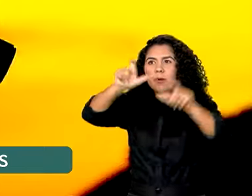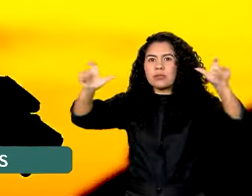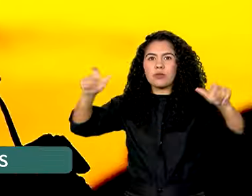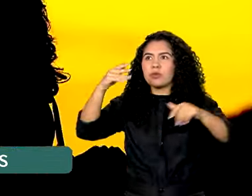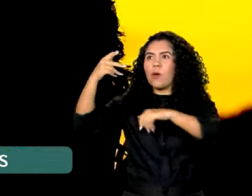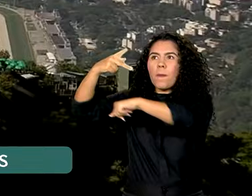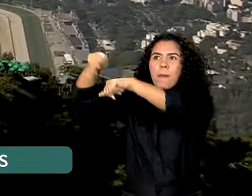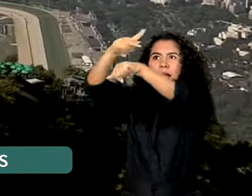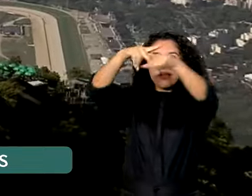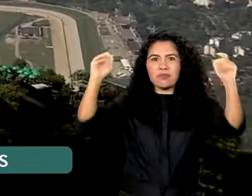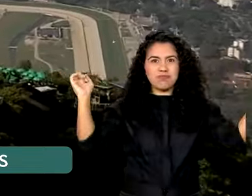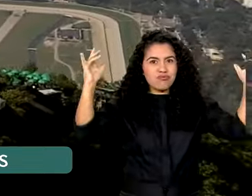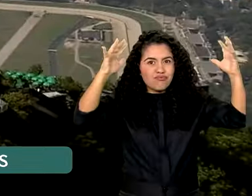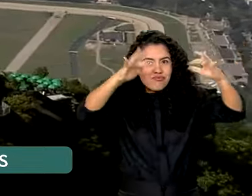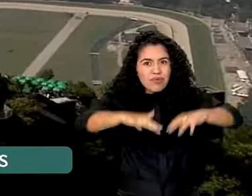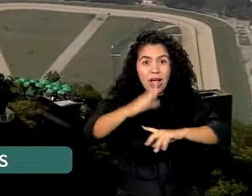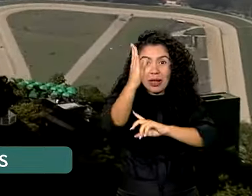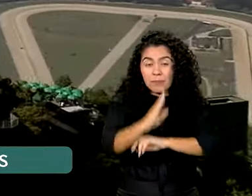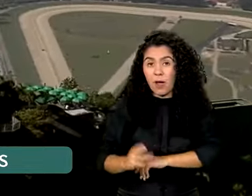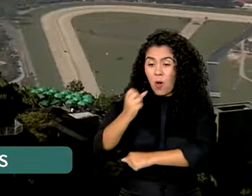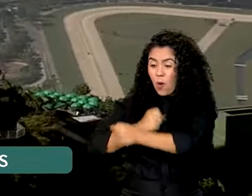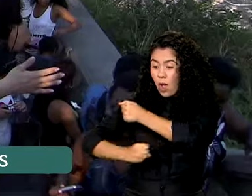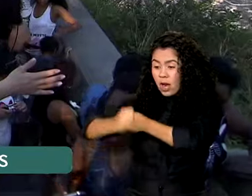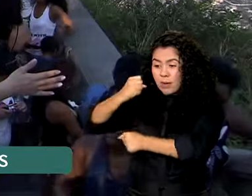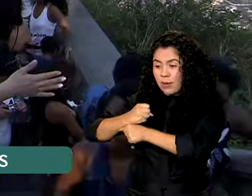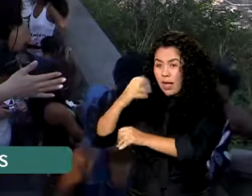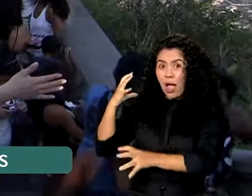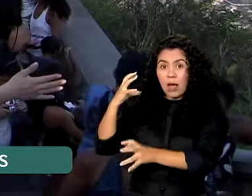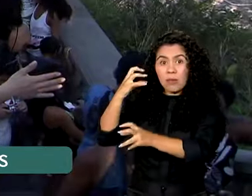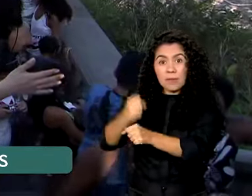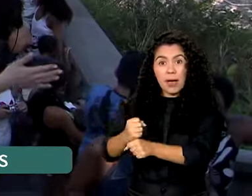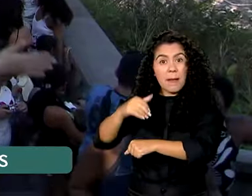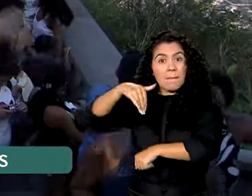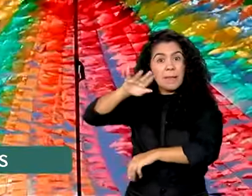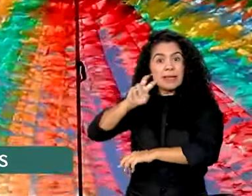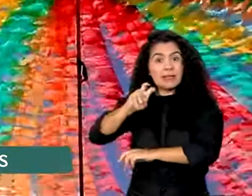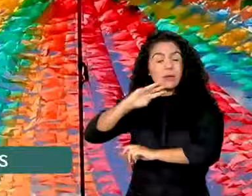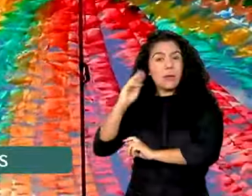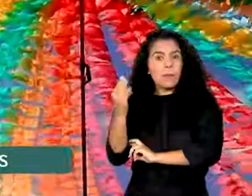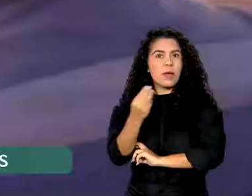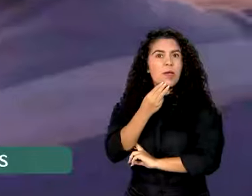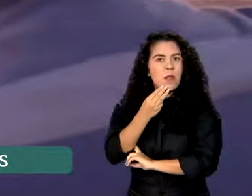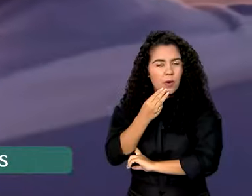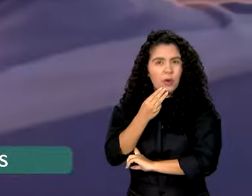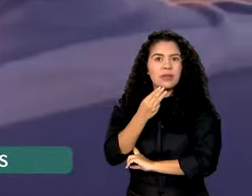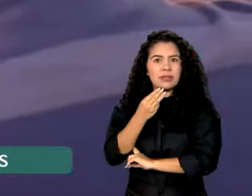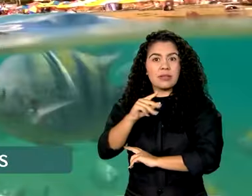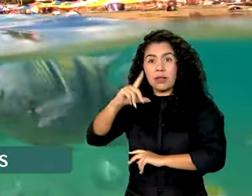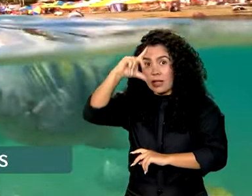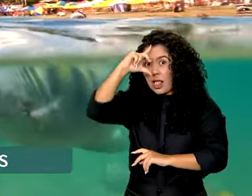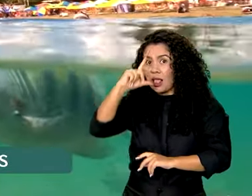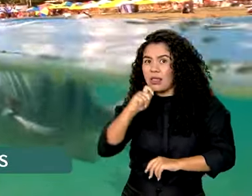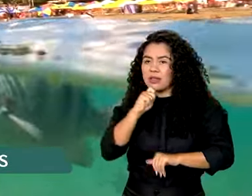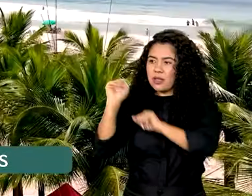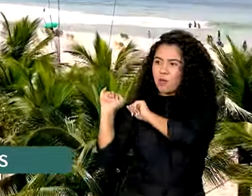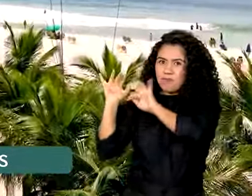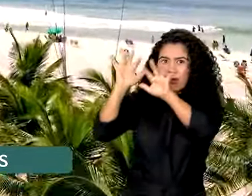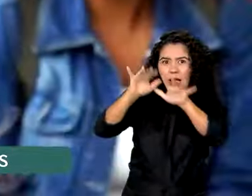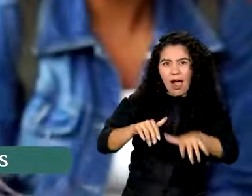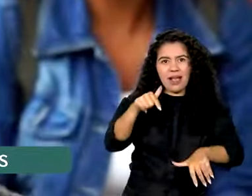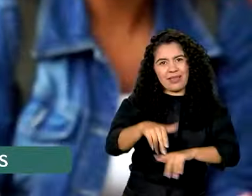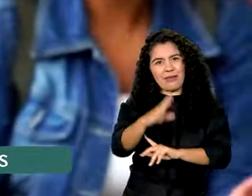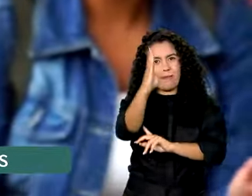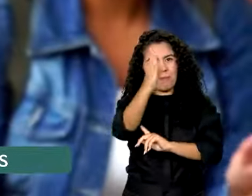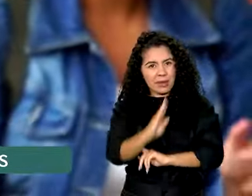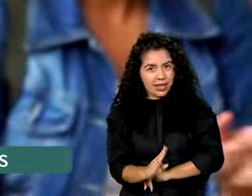as partes do mundo. Só no ano passado, mais de 5 milhões e 900 mil estrangeiros visitaram o nosso país.